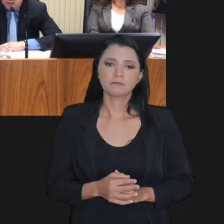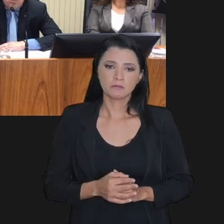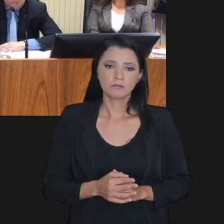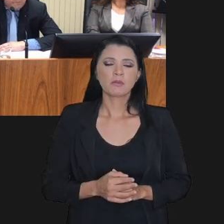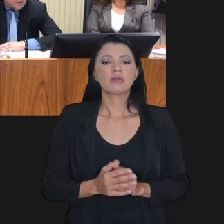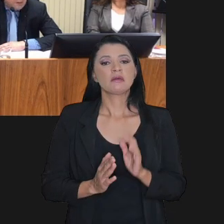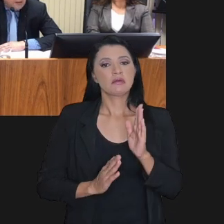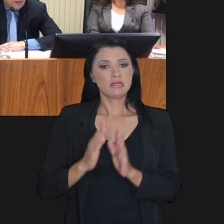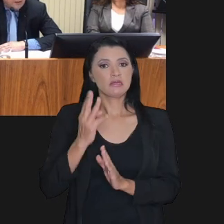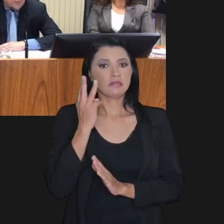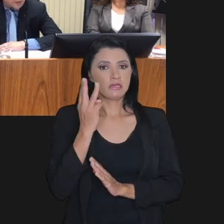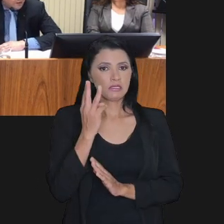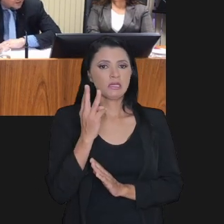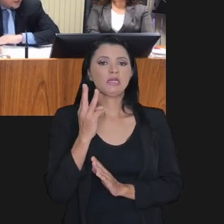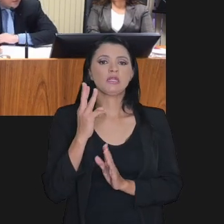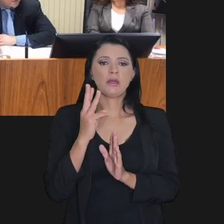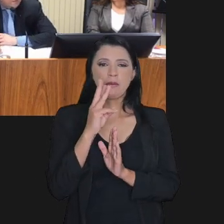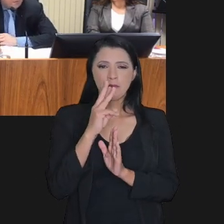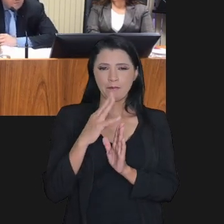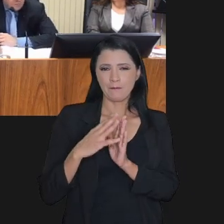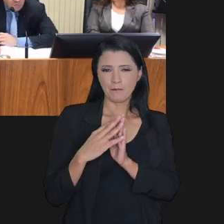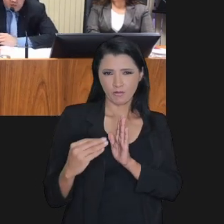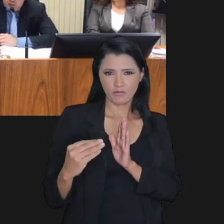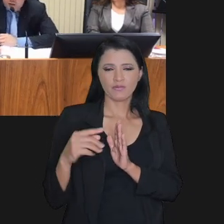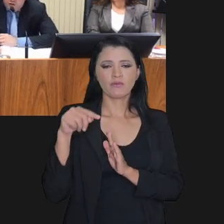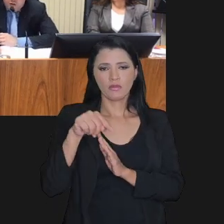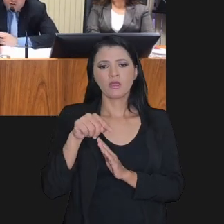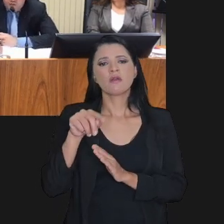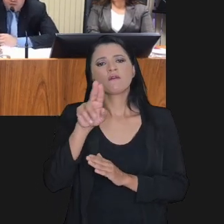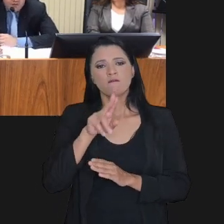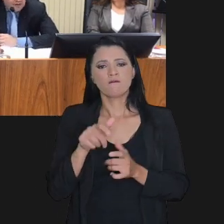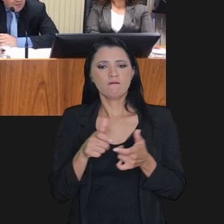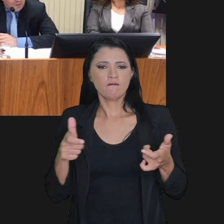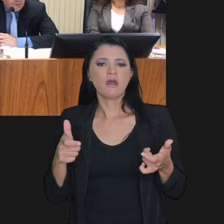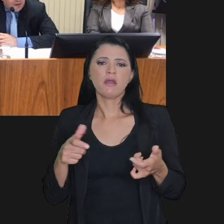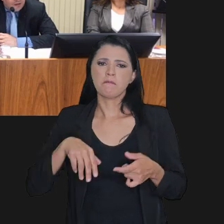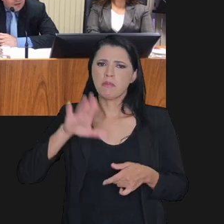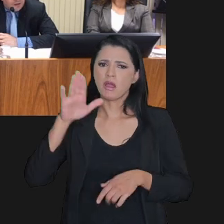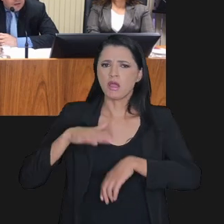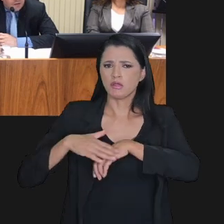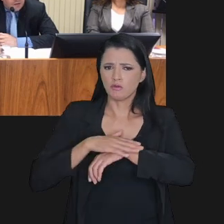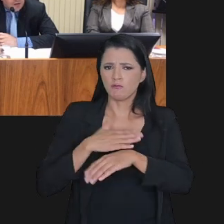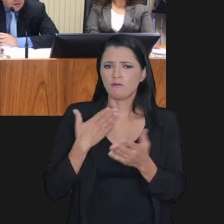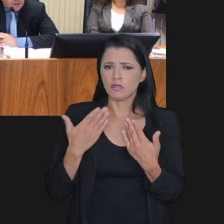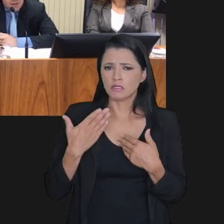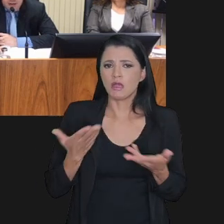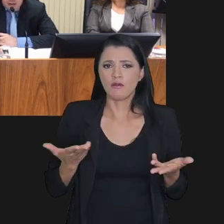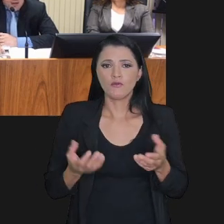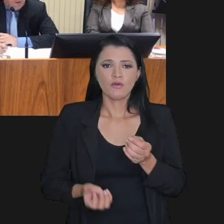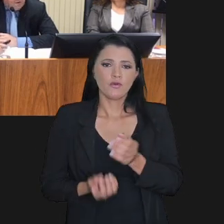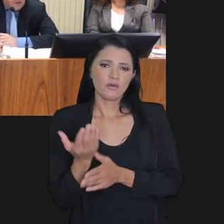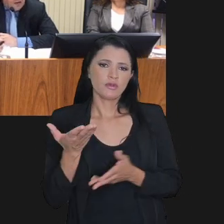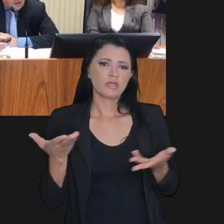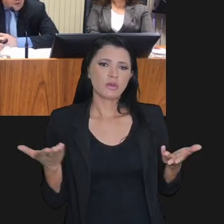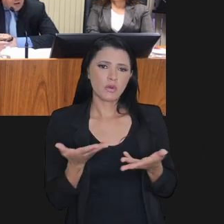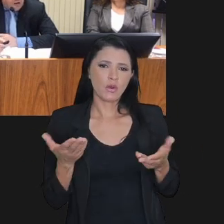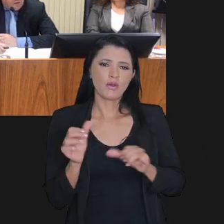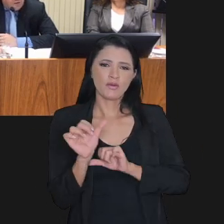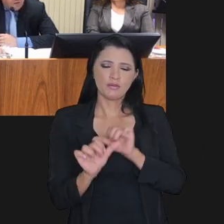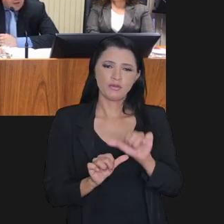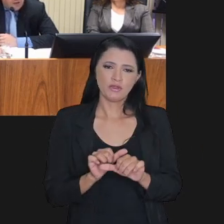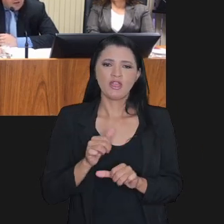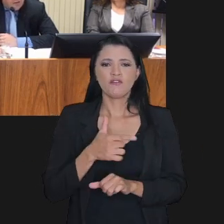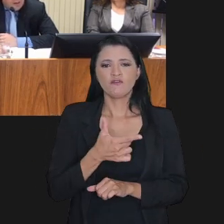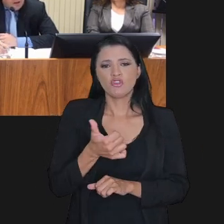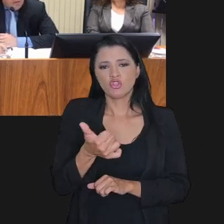modalidade. A terceira modalidade, que o que nós vamos ater um pouco mais aqui na nossa conversa, foi criada agora,